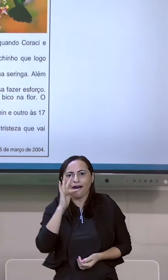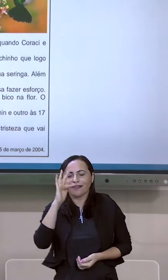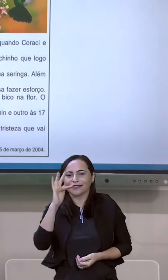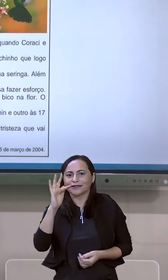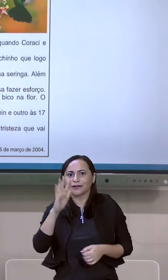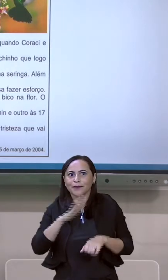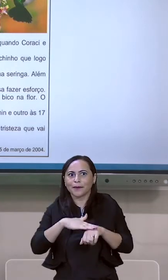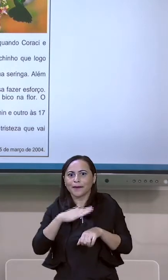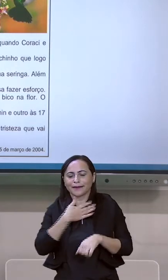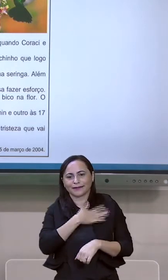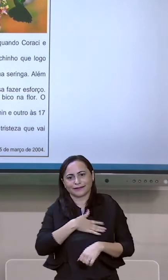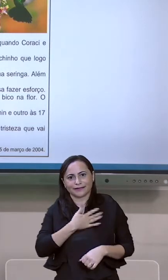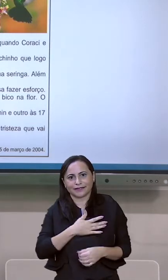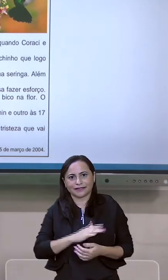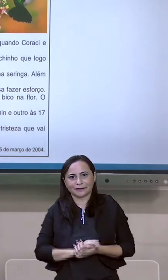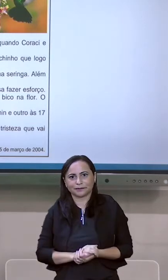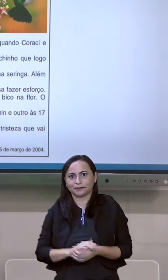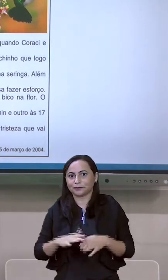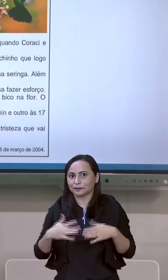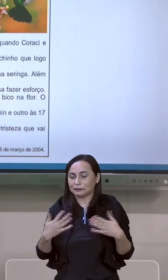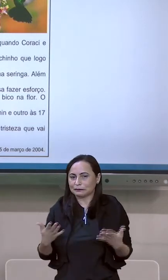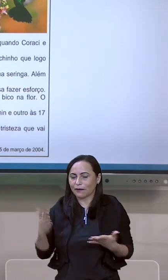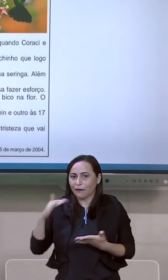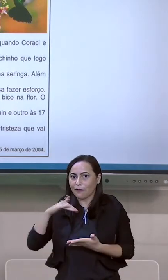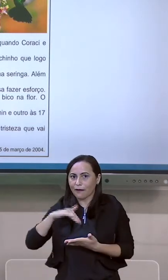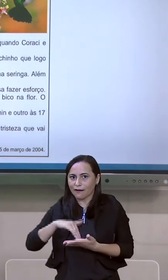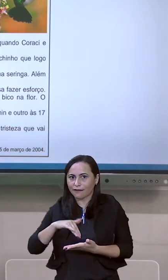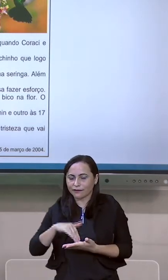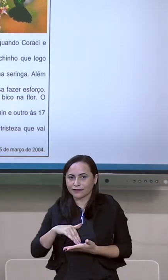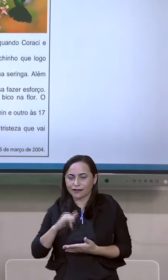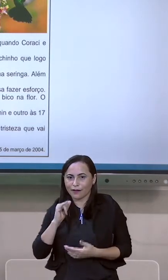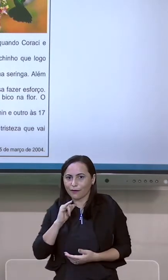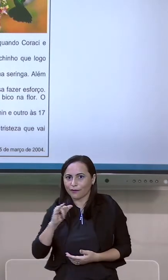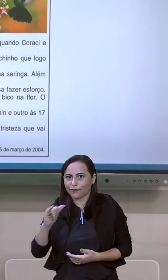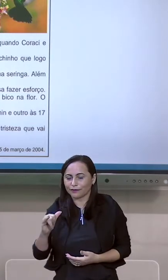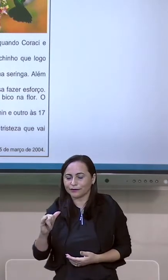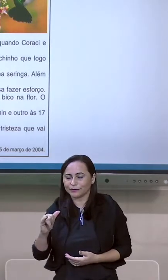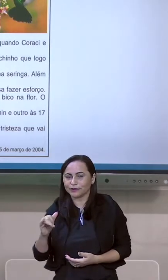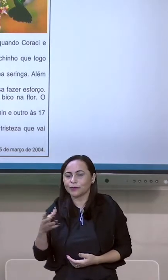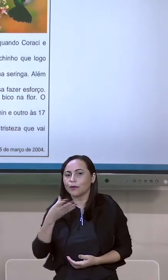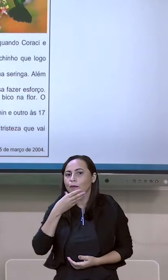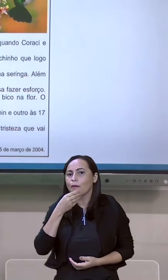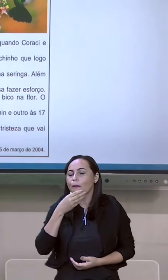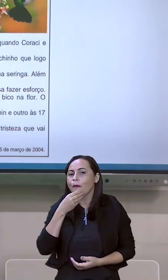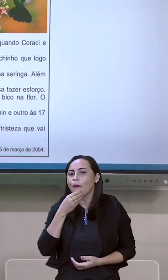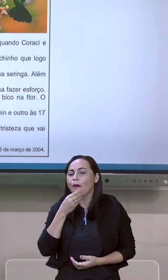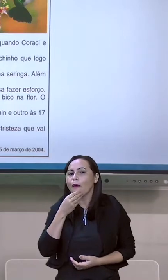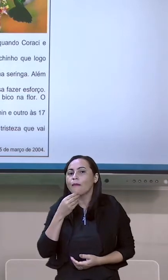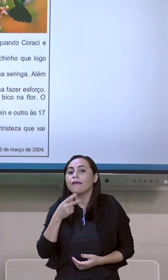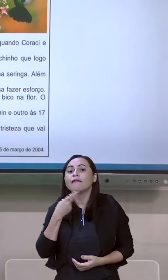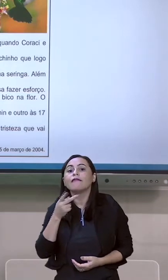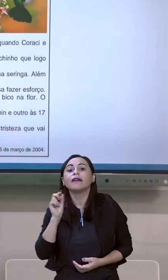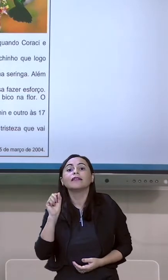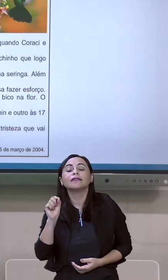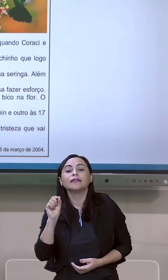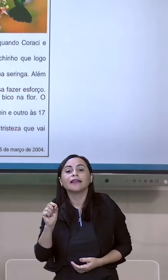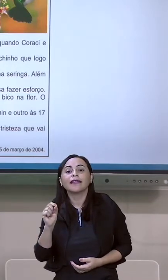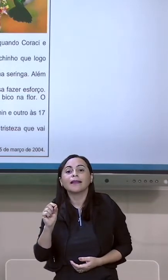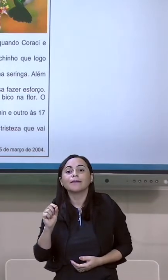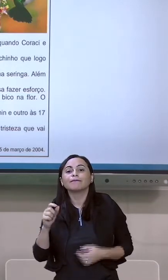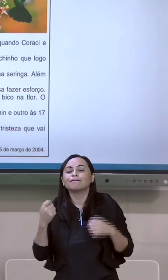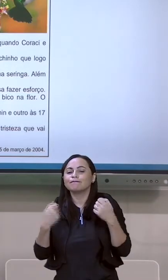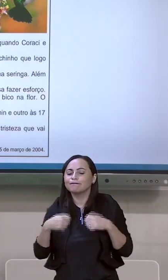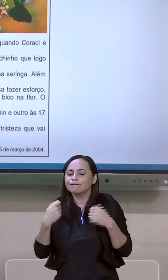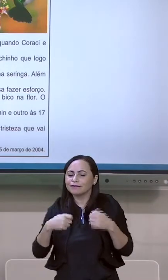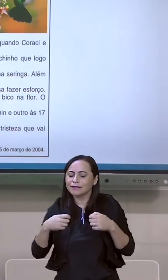da nossa notícia é de Coraci falando que ele tem que preparar o seu coração para se um dia Barnabé quiser